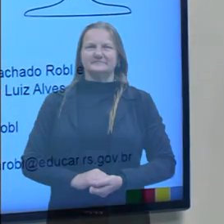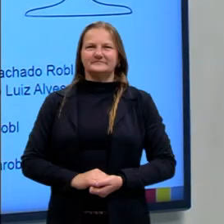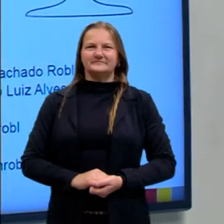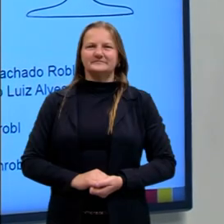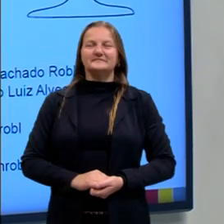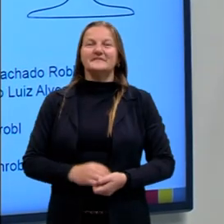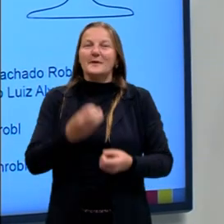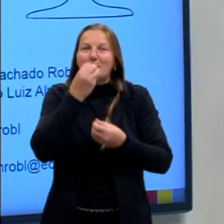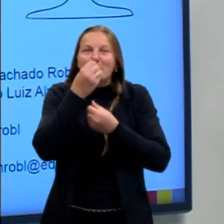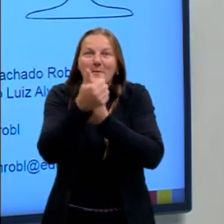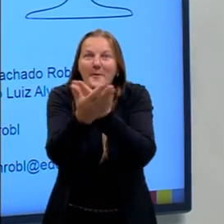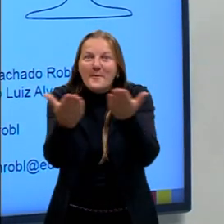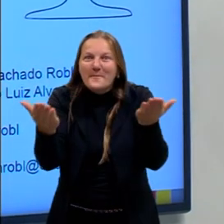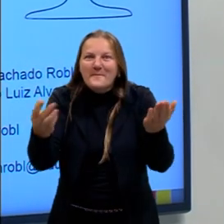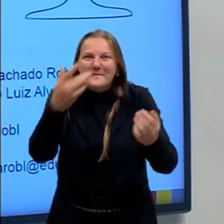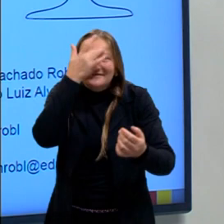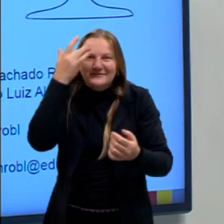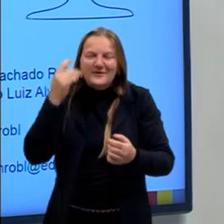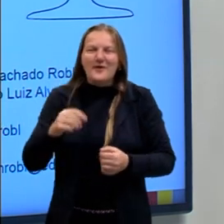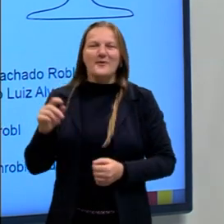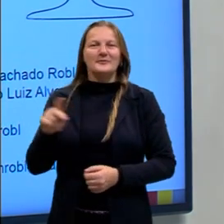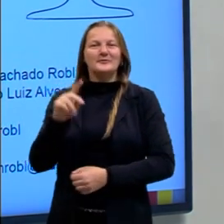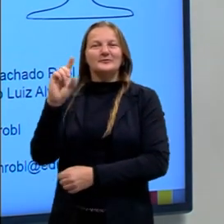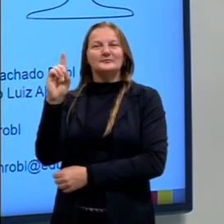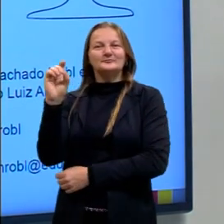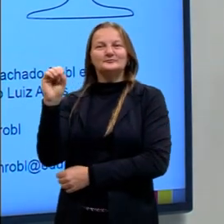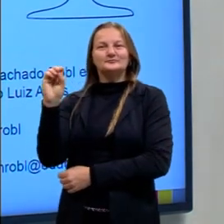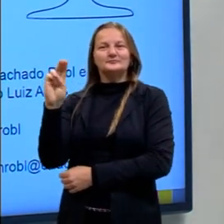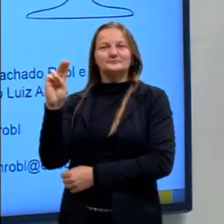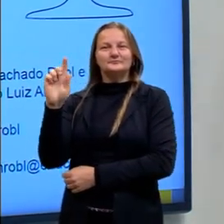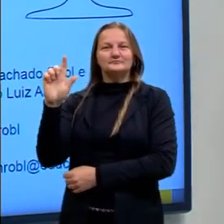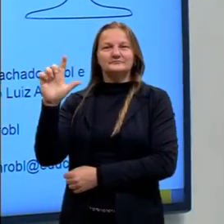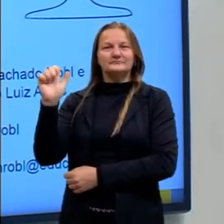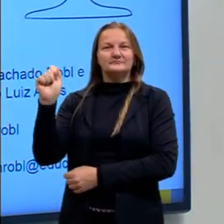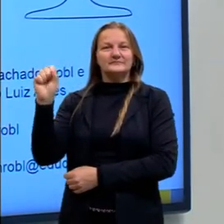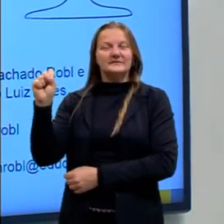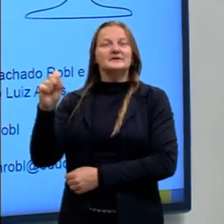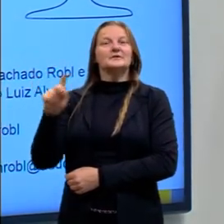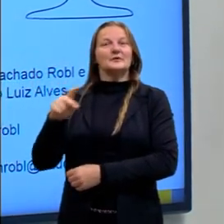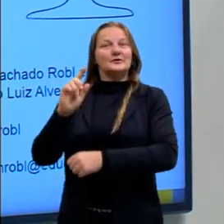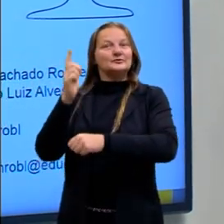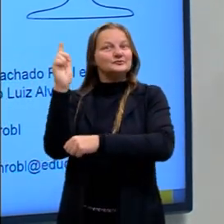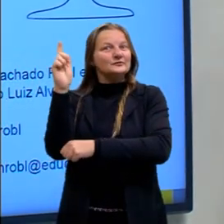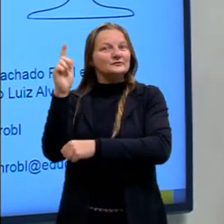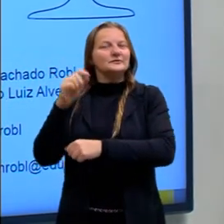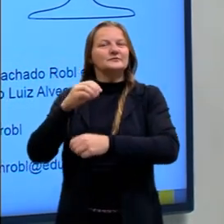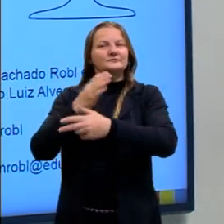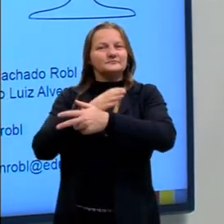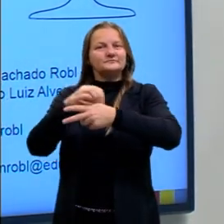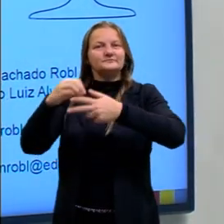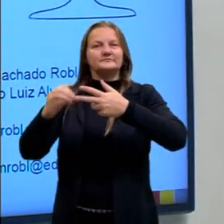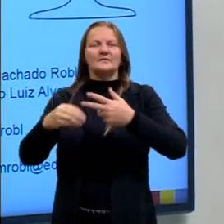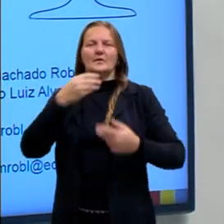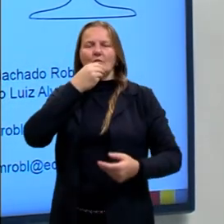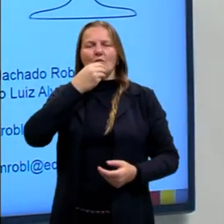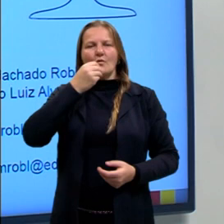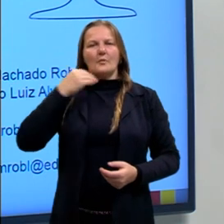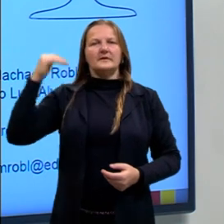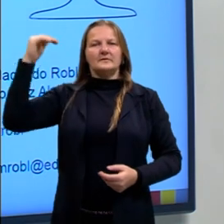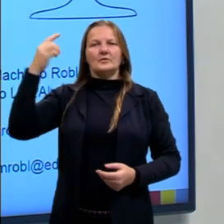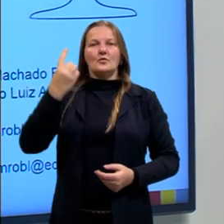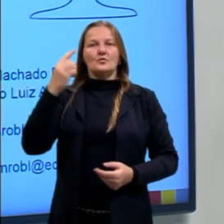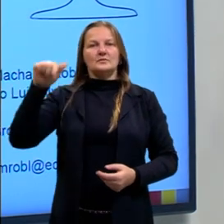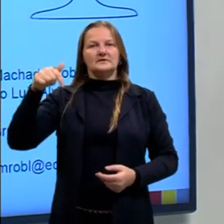Tudo bom, pessoal? Professor Douglas, professor de Geografia do nosso projeto para a Enem. Eu sou um homem de estatura 1